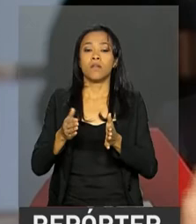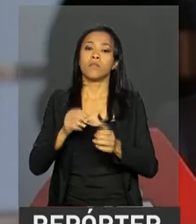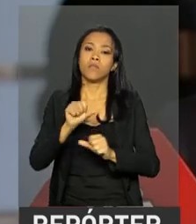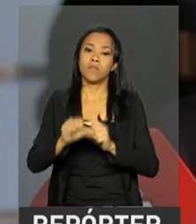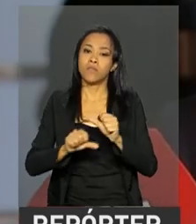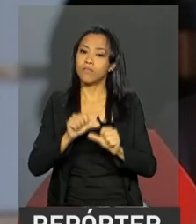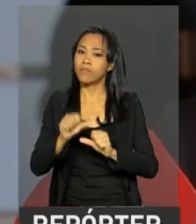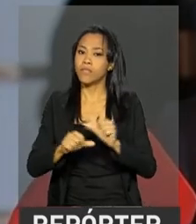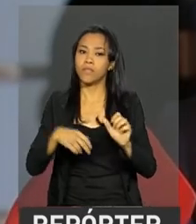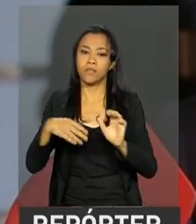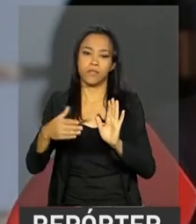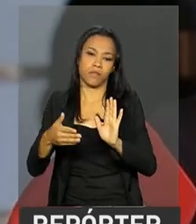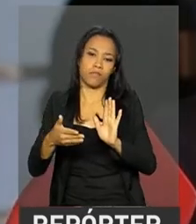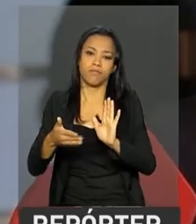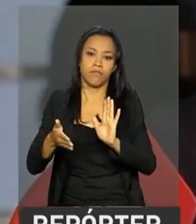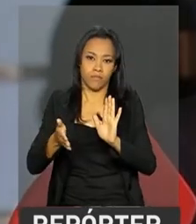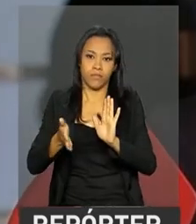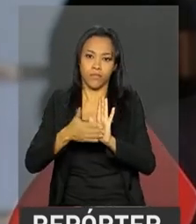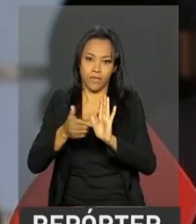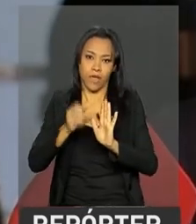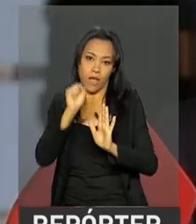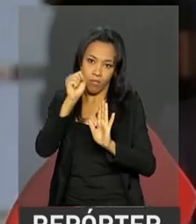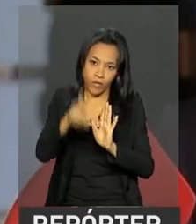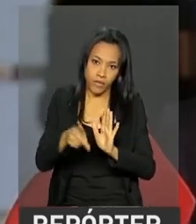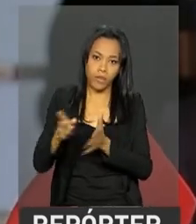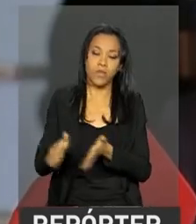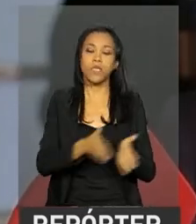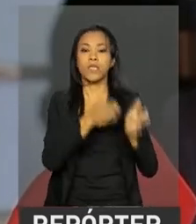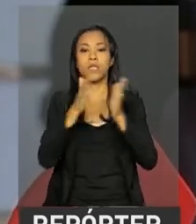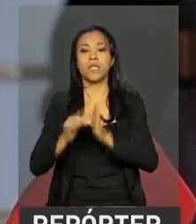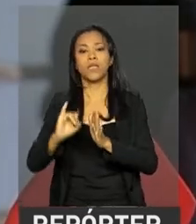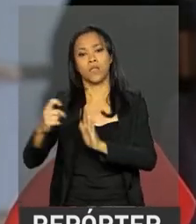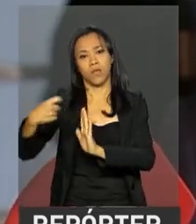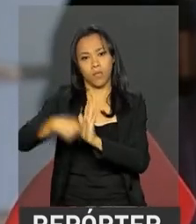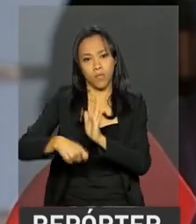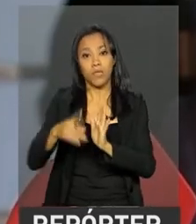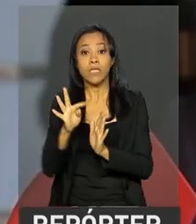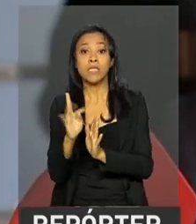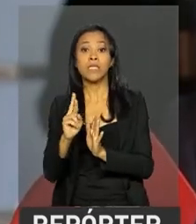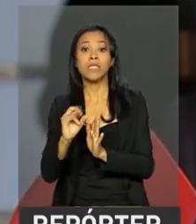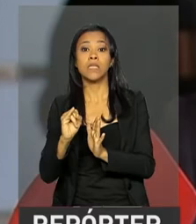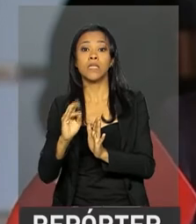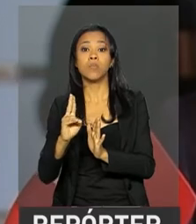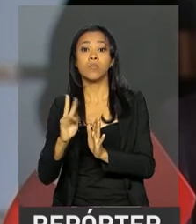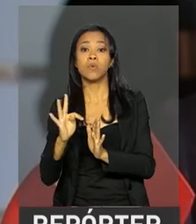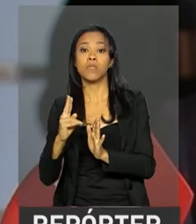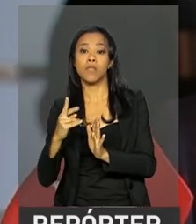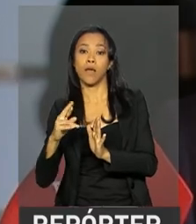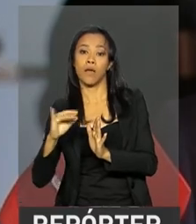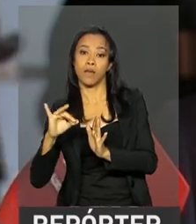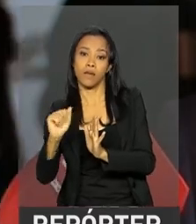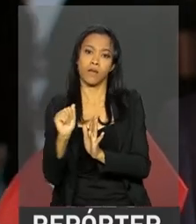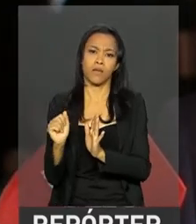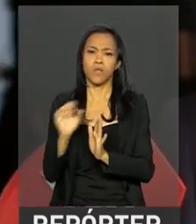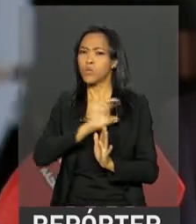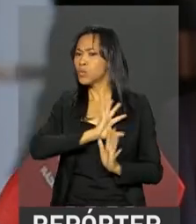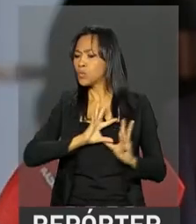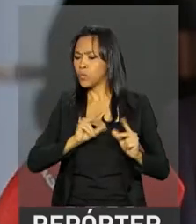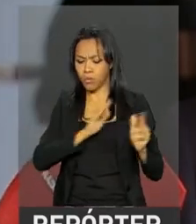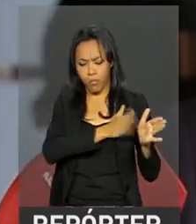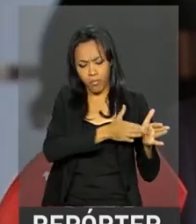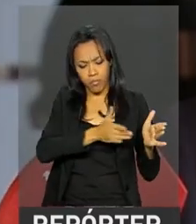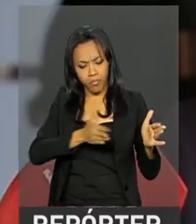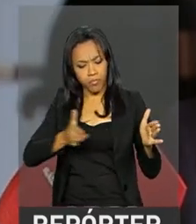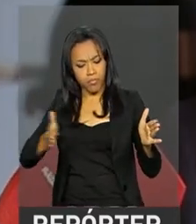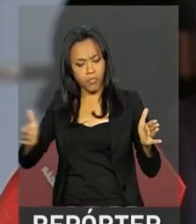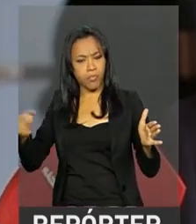andamento, previdência, tributária e etc., tudo isso cria um ambiente extremamente